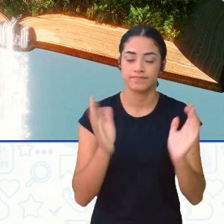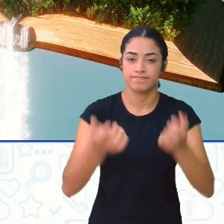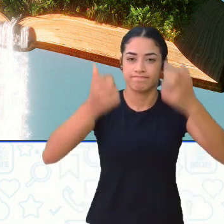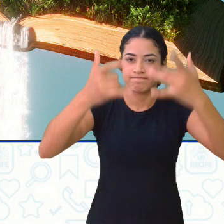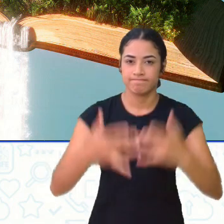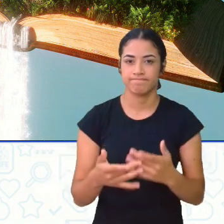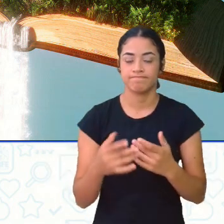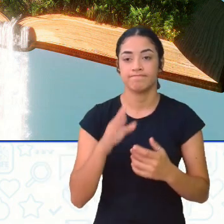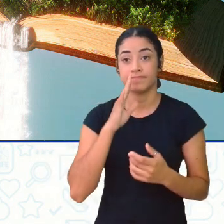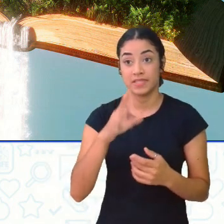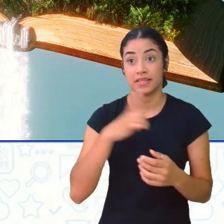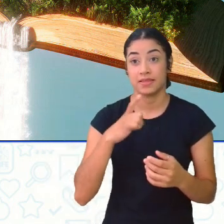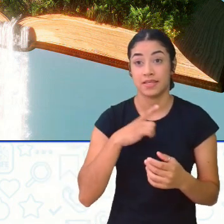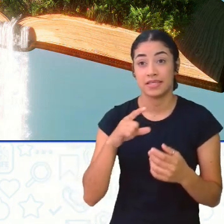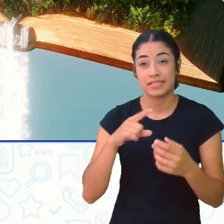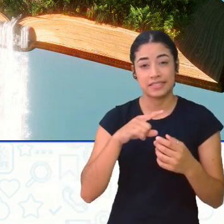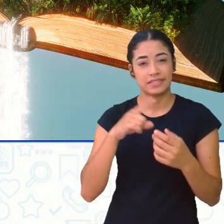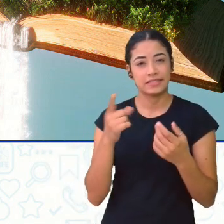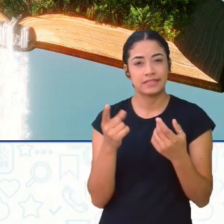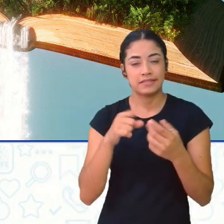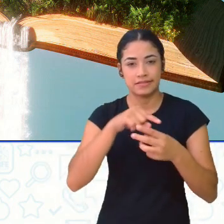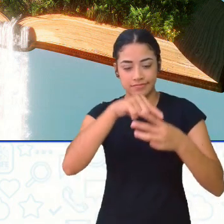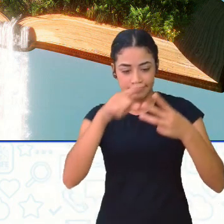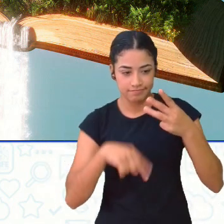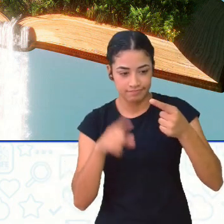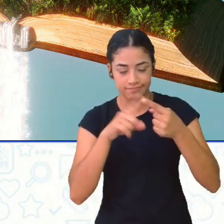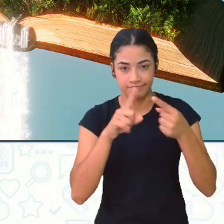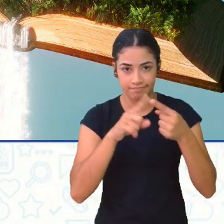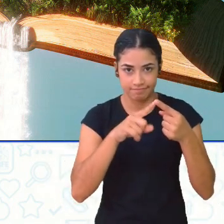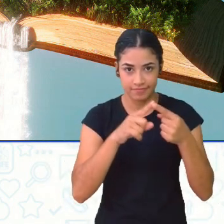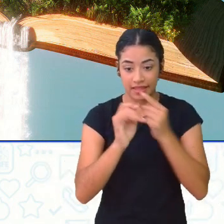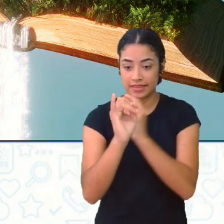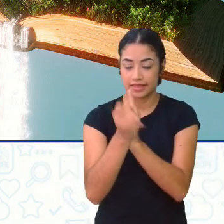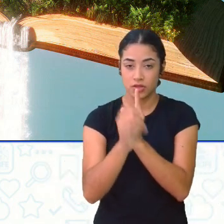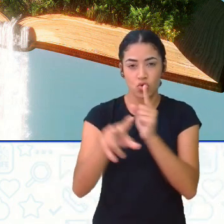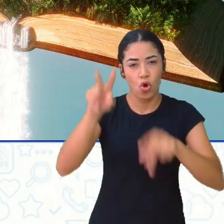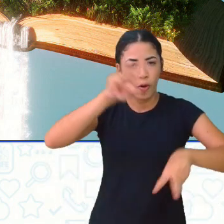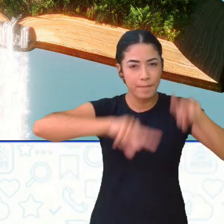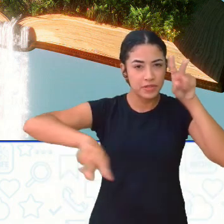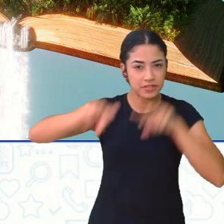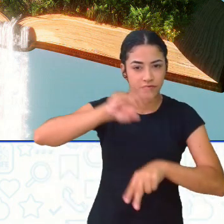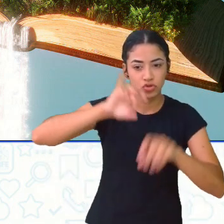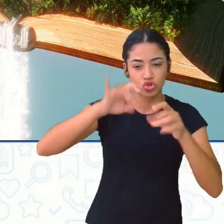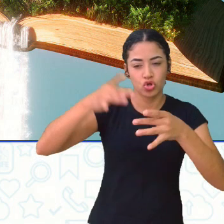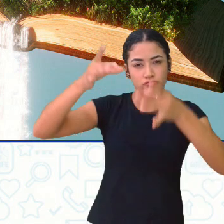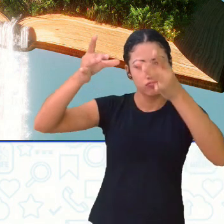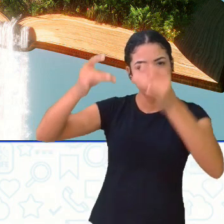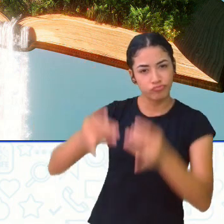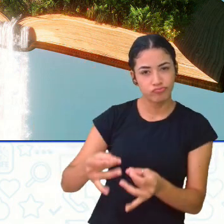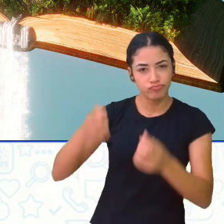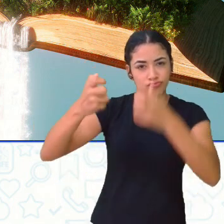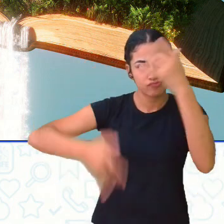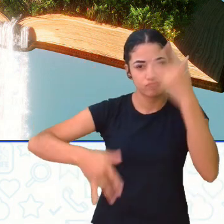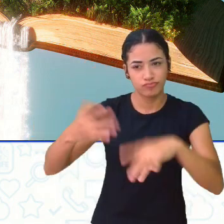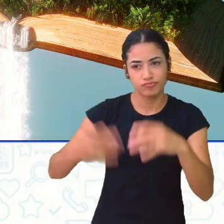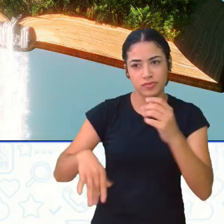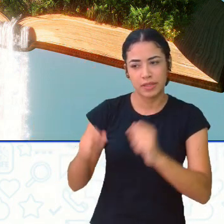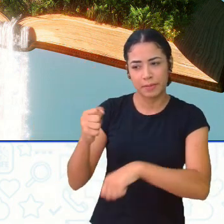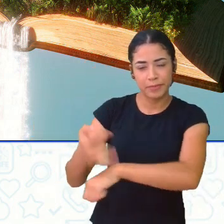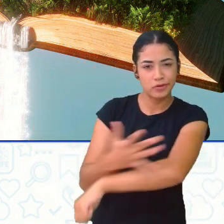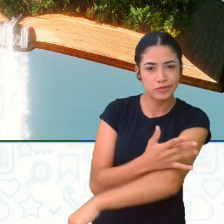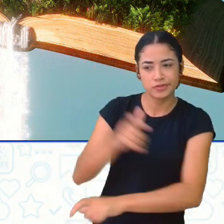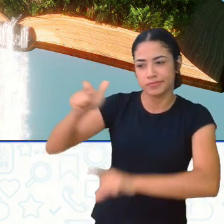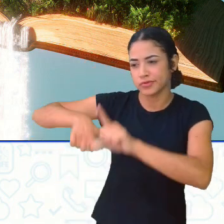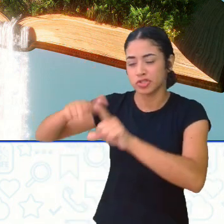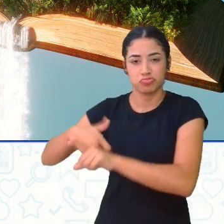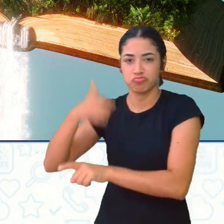três tipos Principais de narradores O narrador observador Que narra a história Descrevendo-a Sem acesso às emoções Das personagens